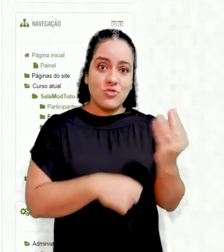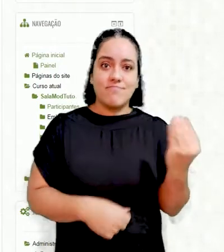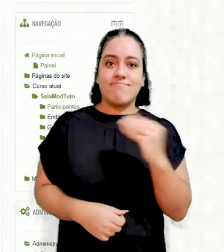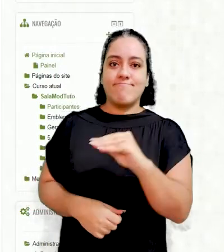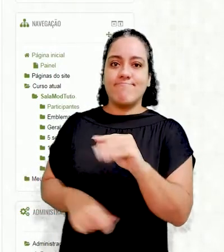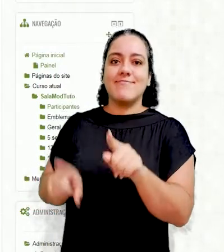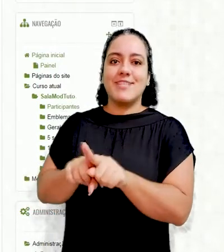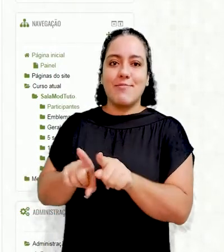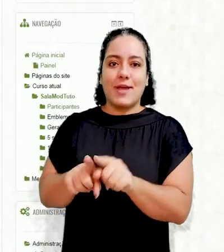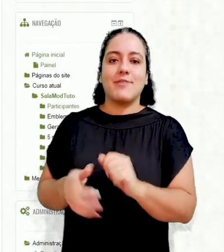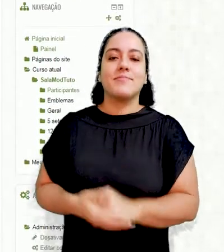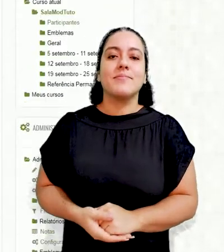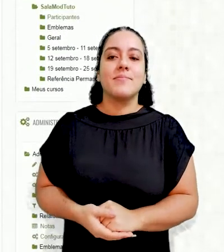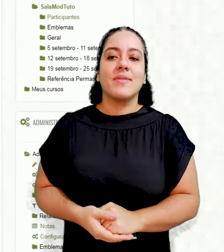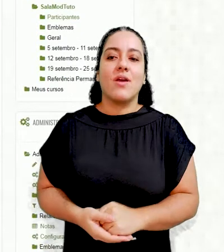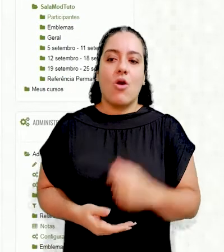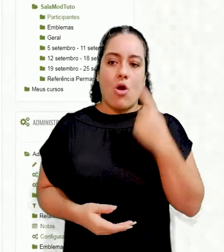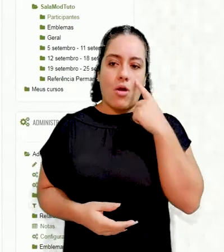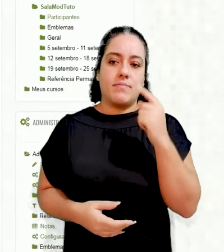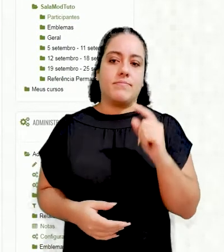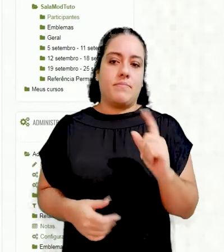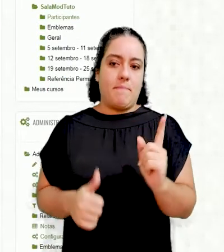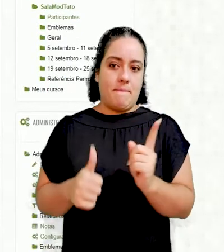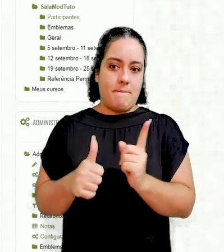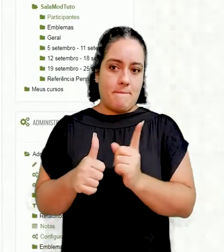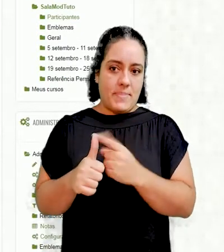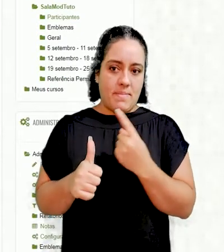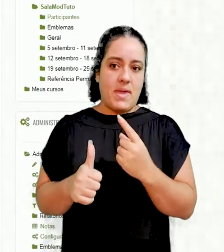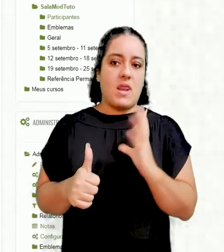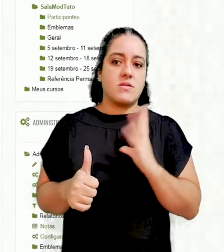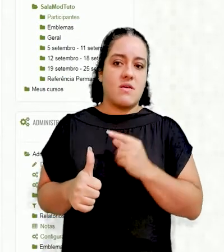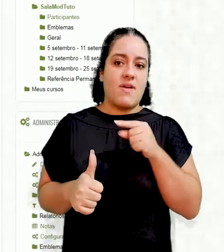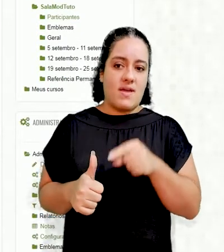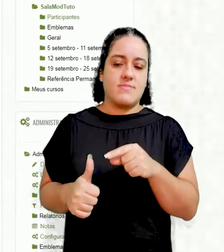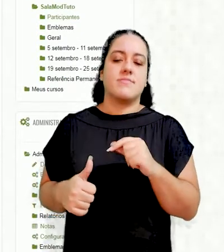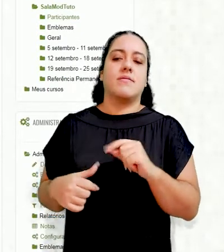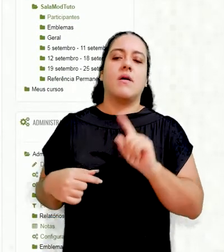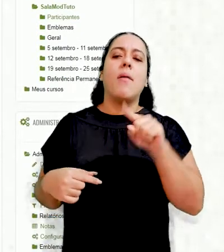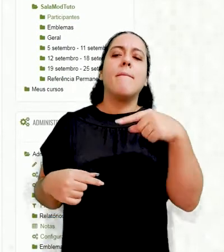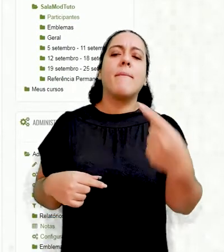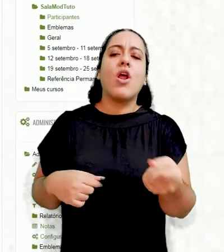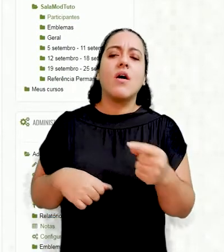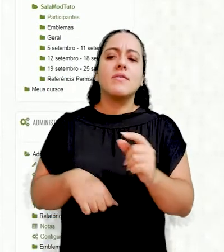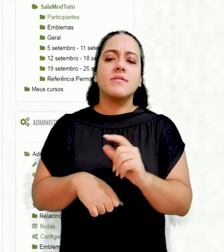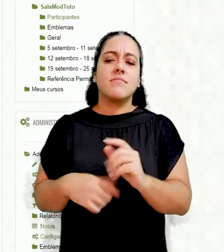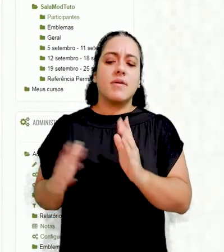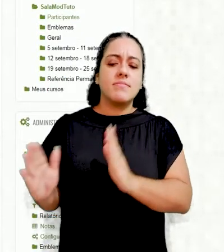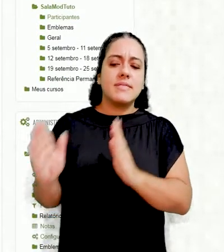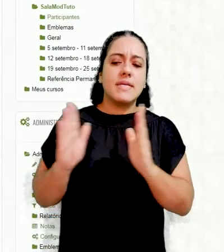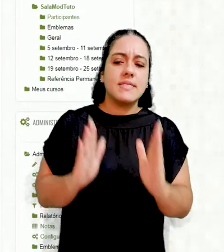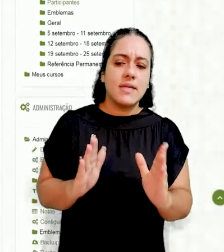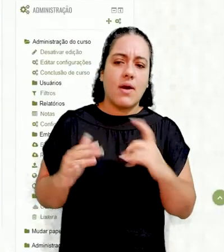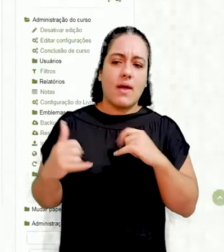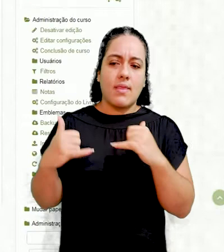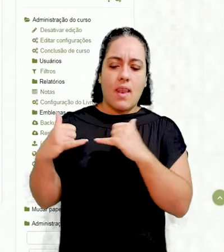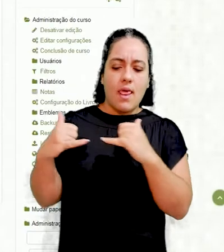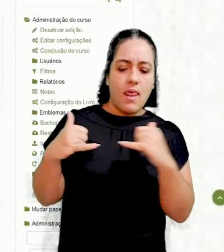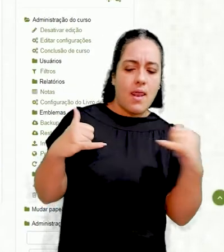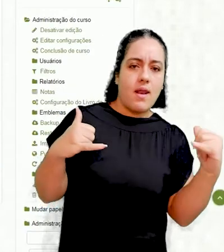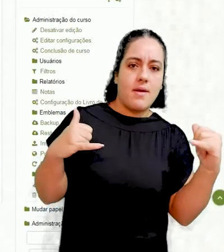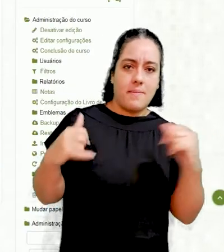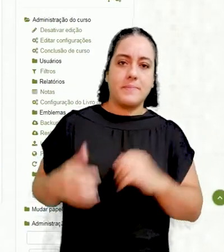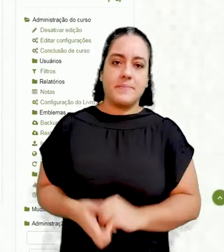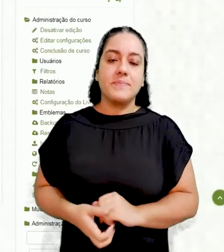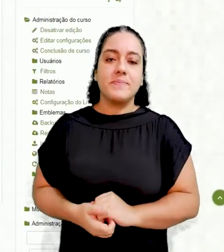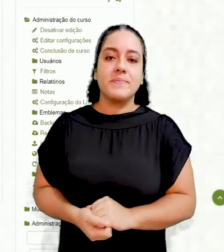colocar também. Primeiro vamos colocar essa próxima sessão. Digamos que a gente queira colocar assim, tá? Uma próxima sessão com uma pequena linha aqui, que é um